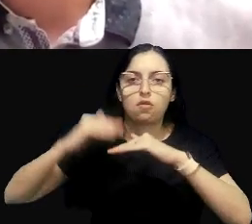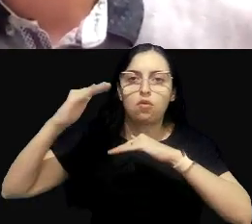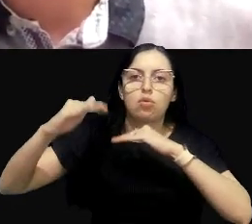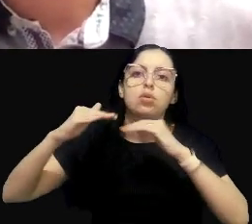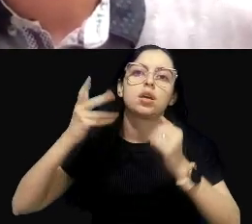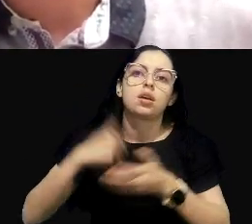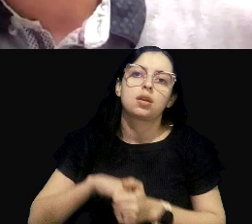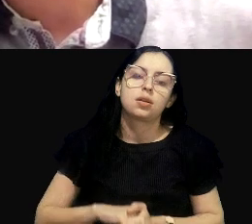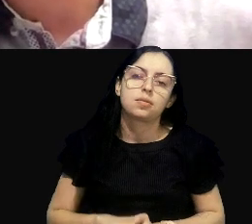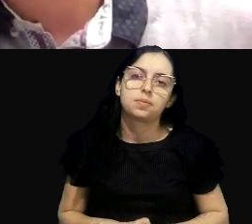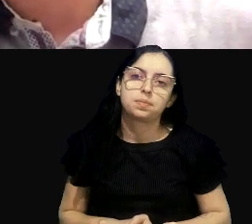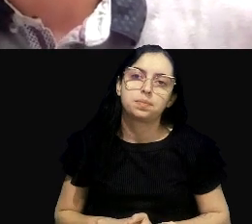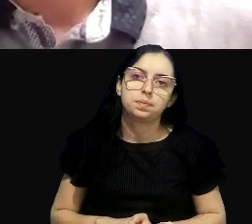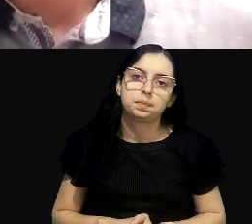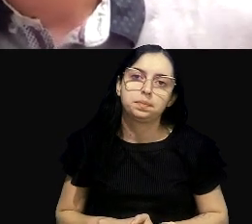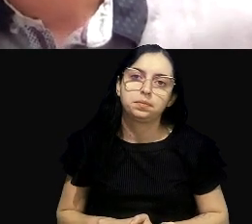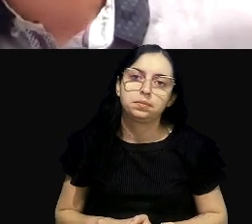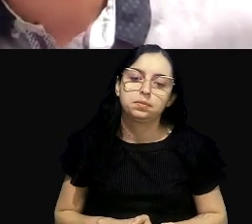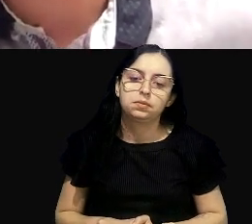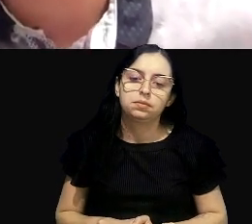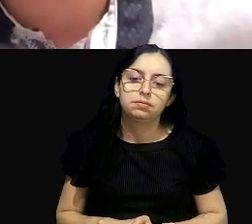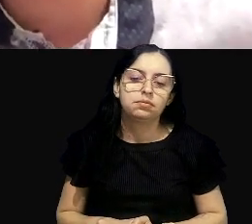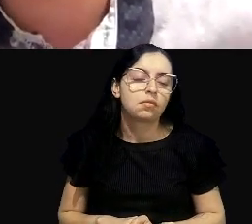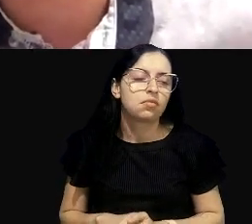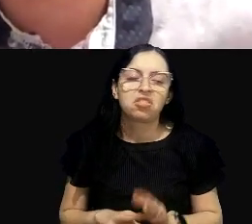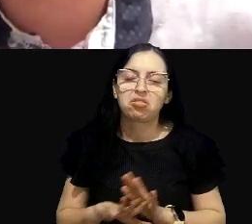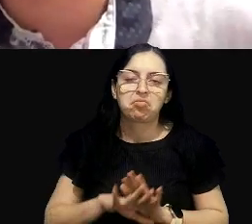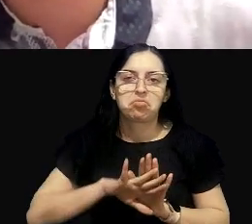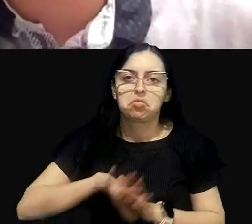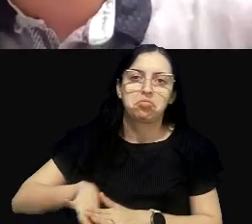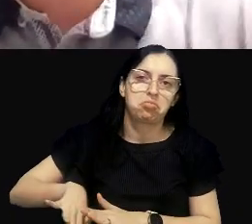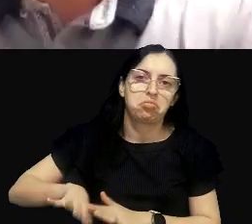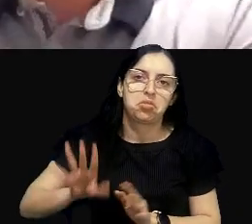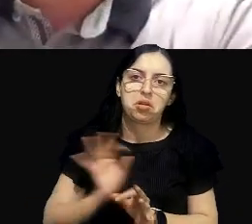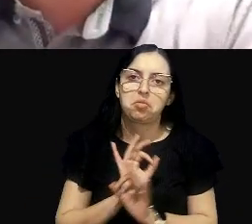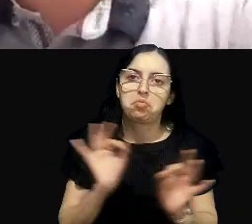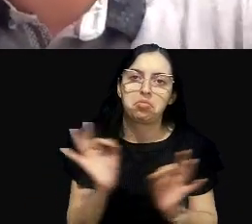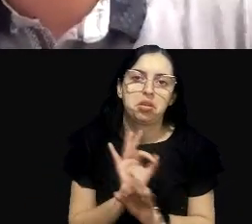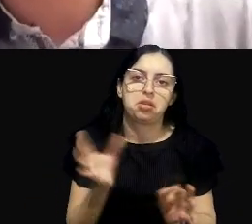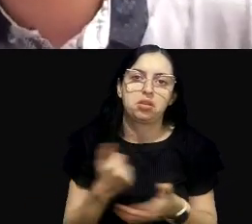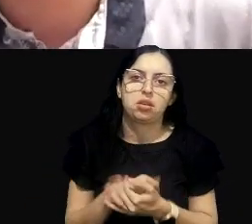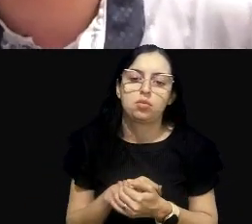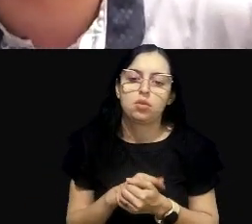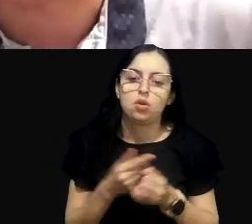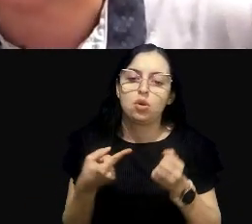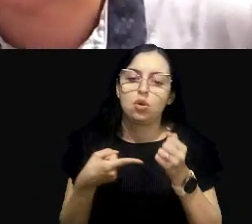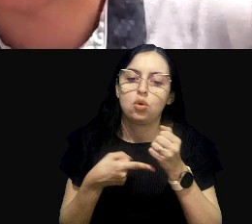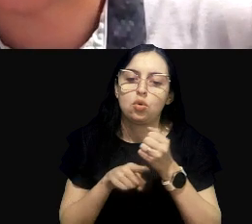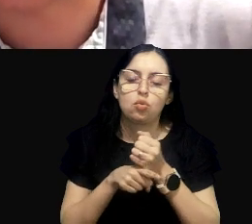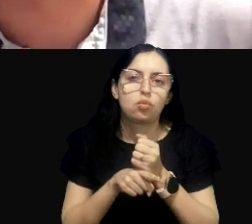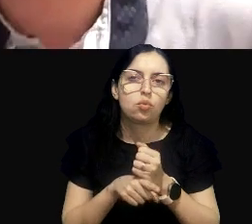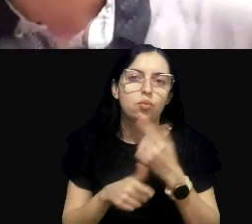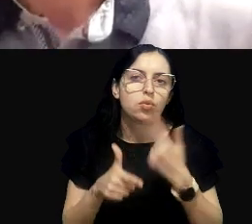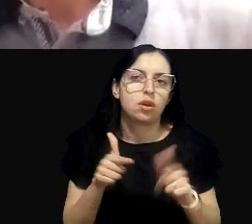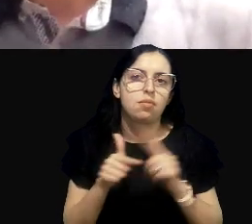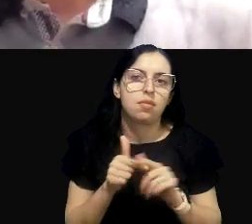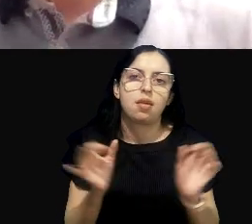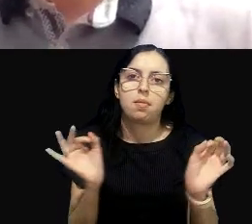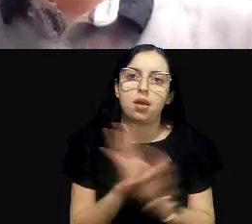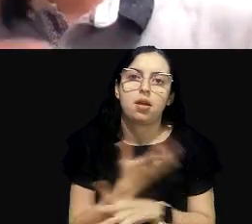vai chegar um determinado momento que a gente fala, olha, não precisamos mais enxugar o gelo porque a raiz do problema foi atacada, certo?